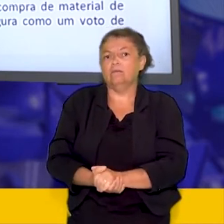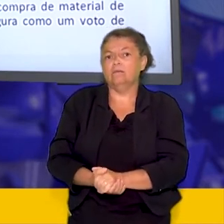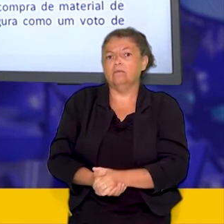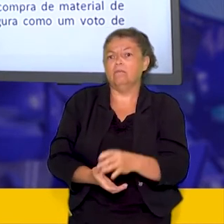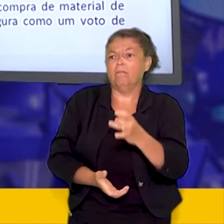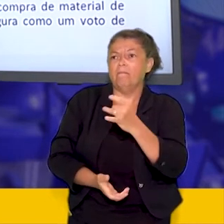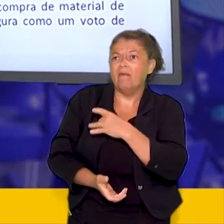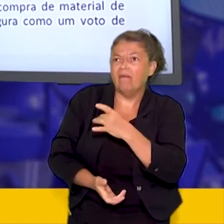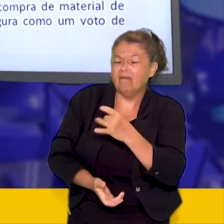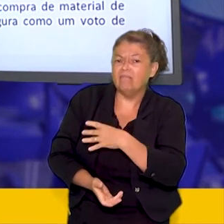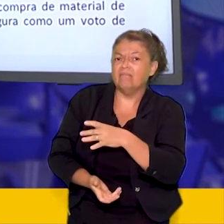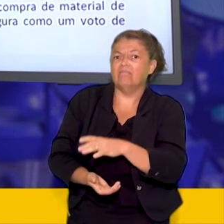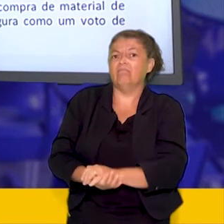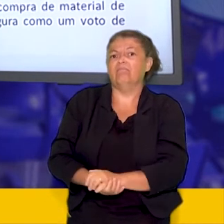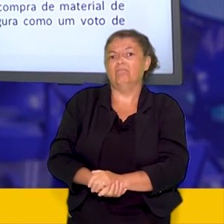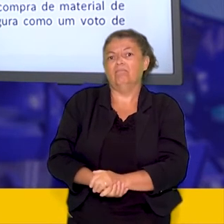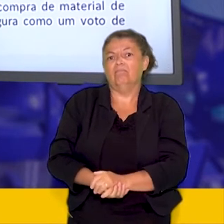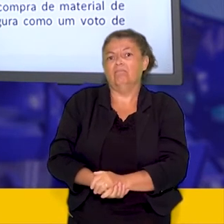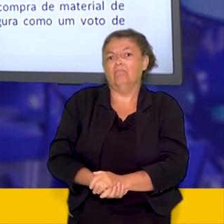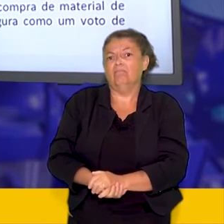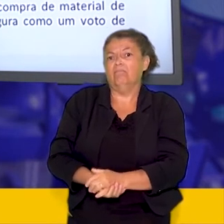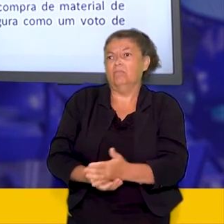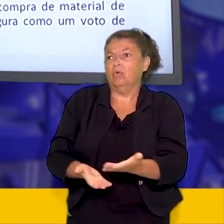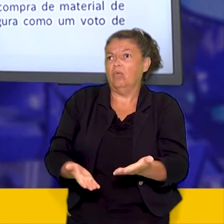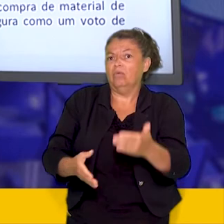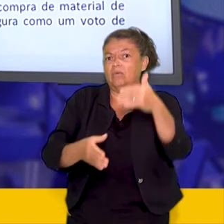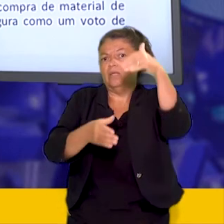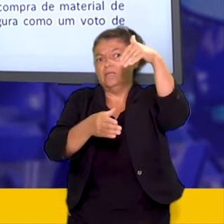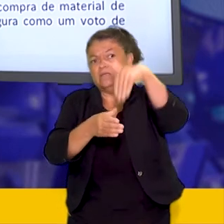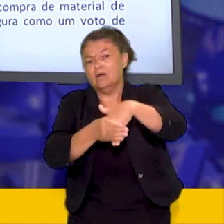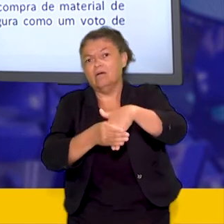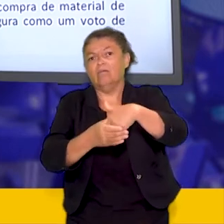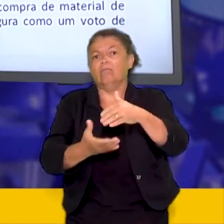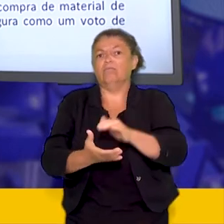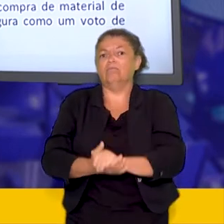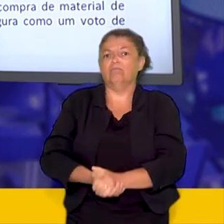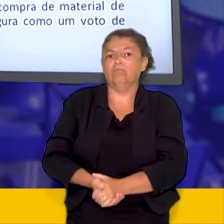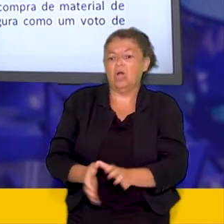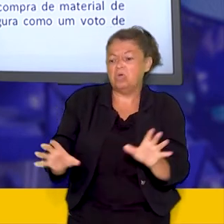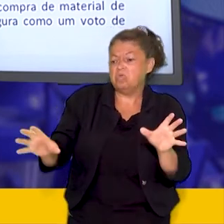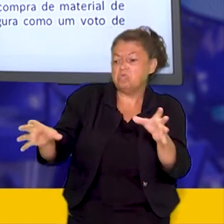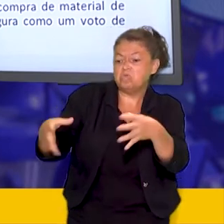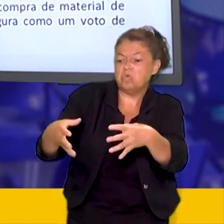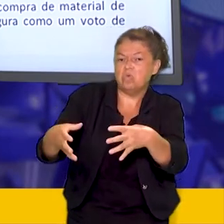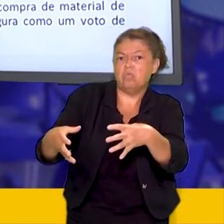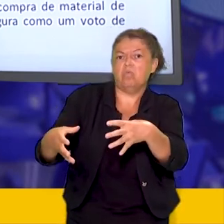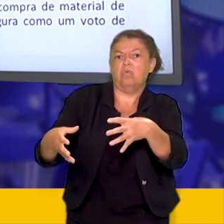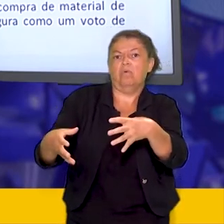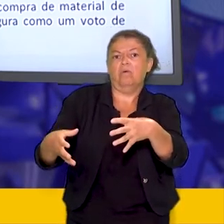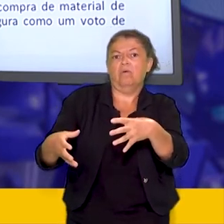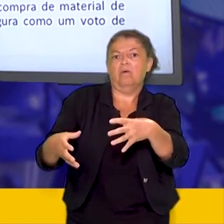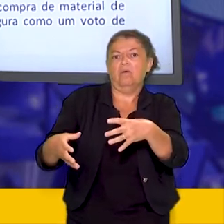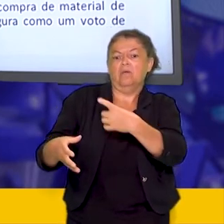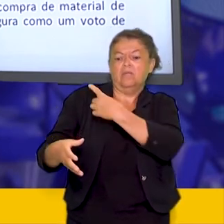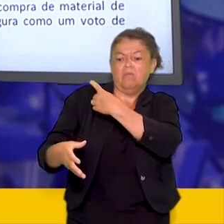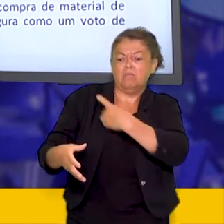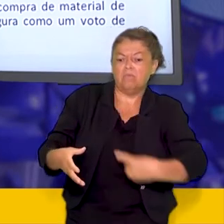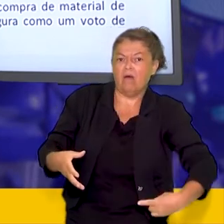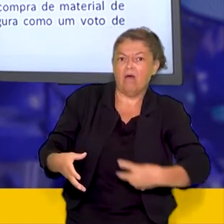reeleições da vida a custo da força do medo